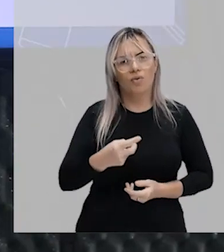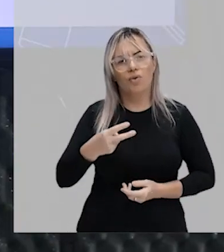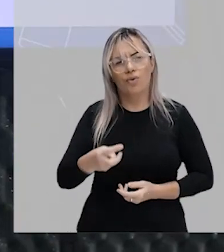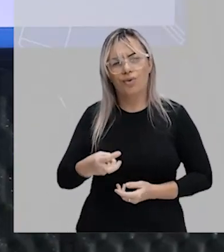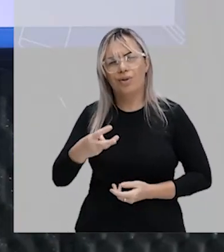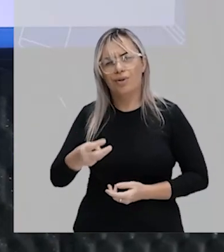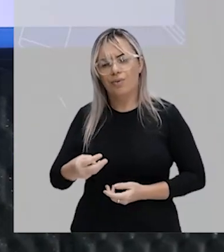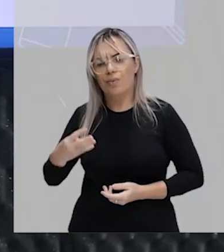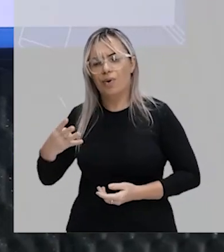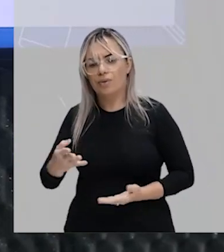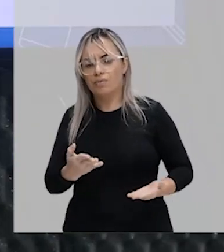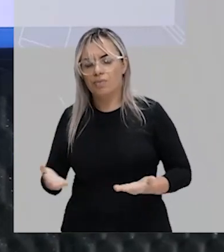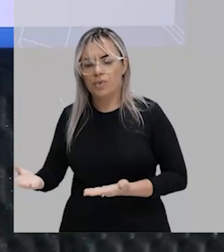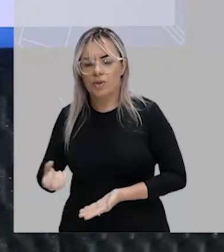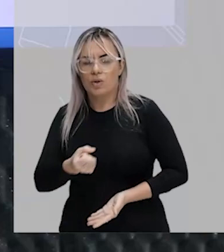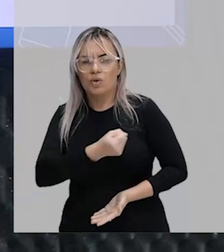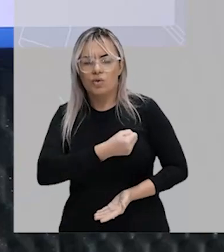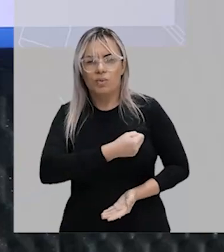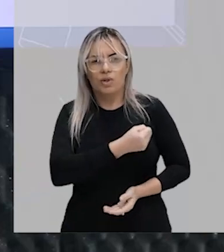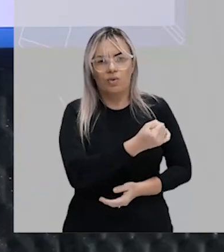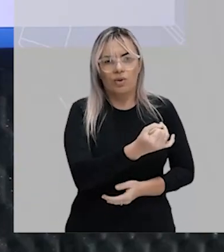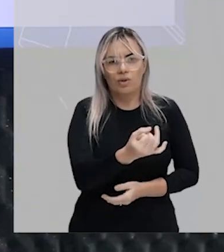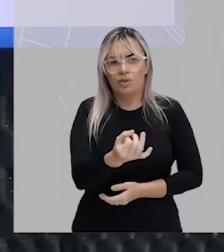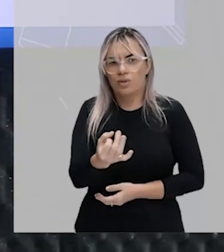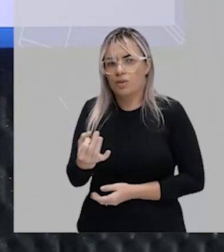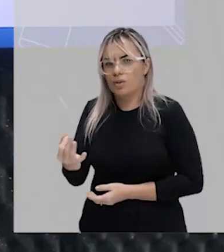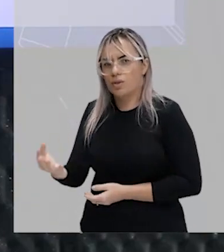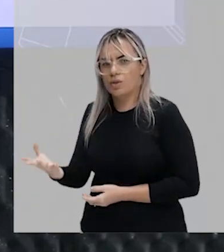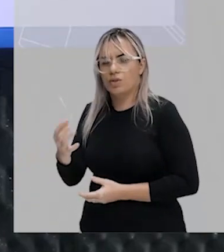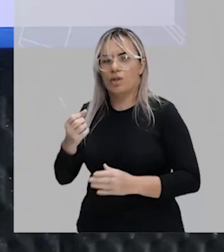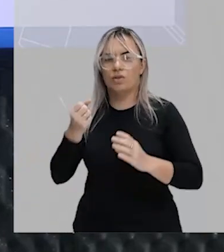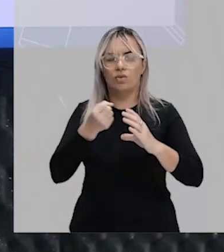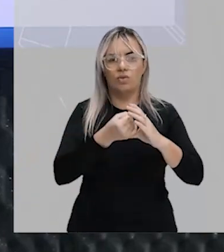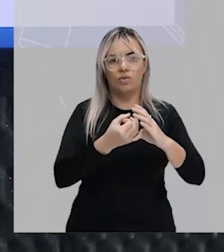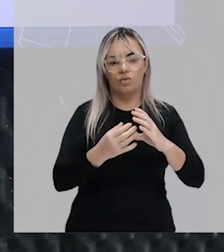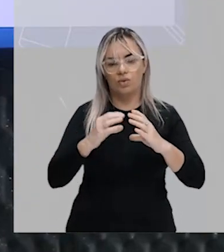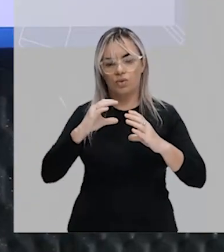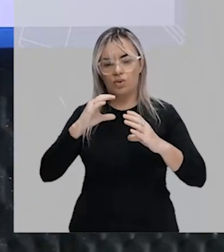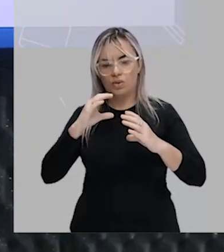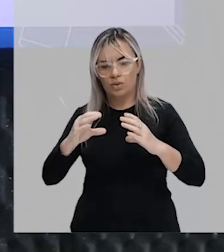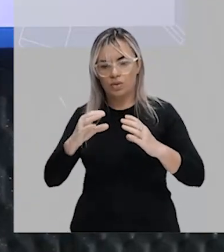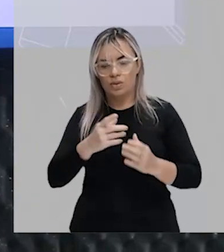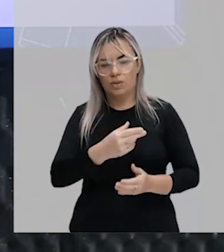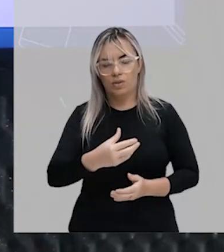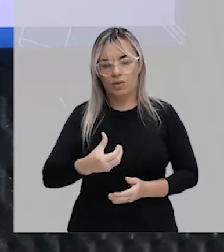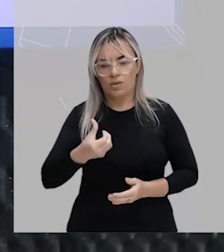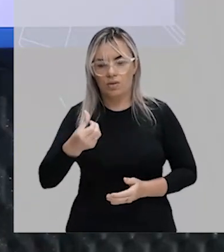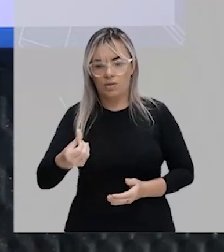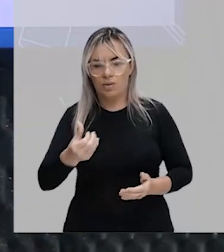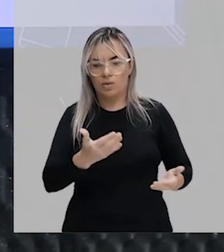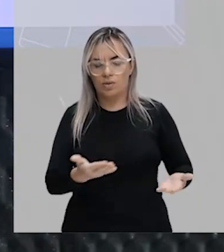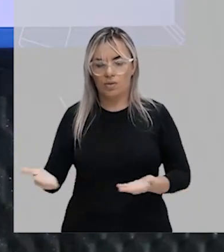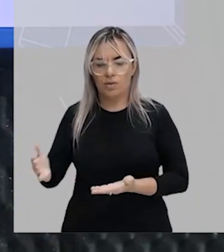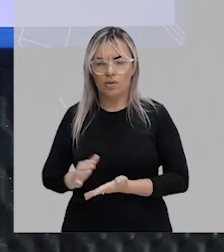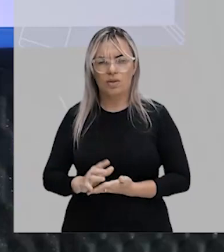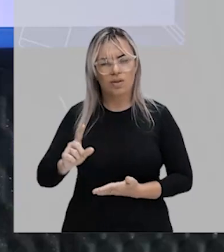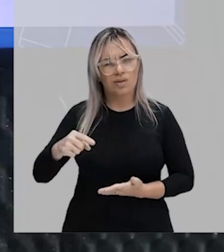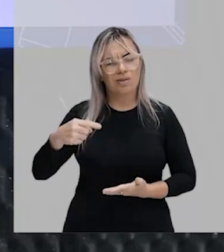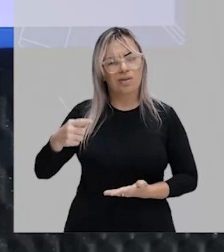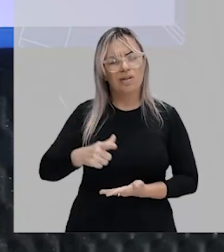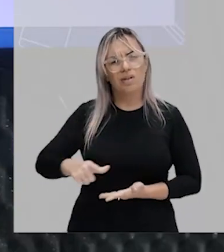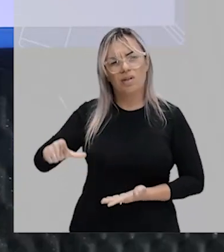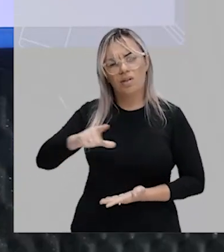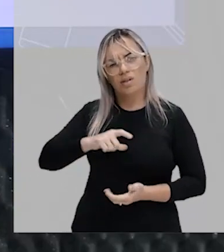dizer que o número de elementos do conjunto C dá 6. Renata, tem uma outra forma de fazer